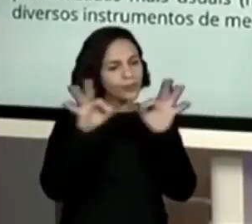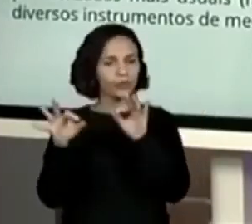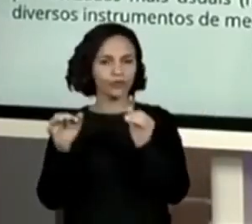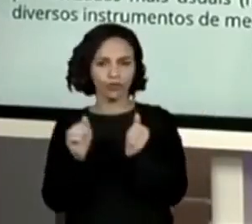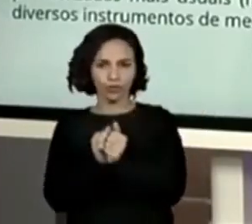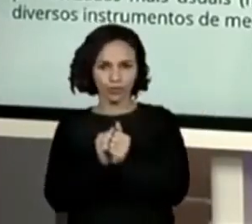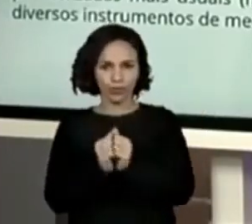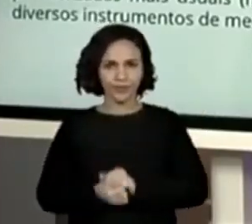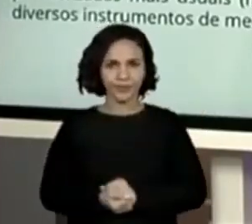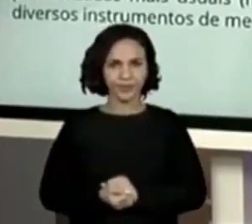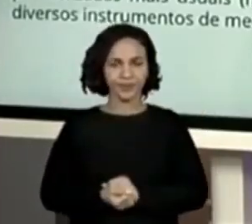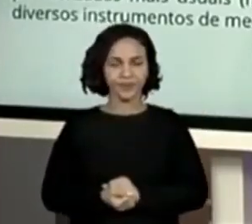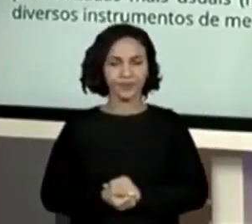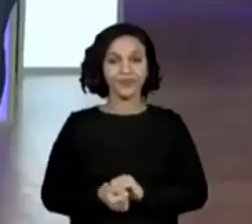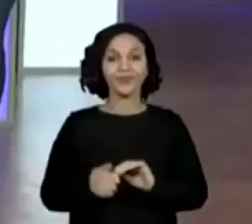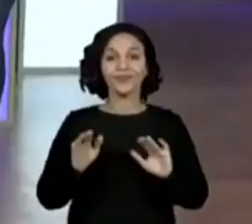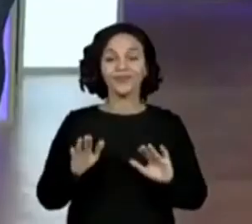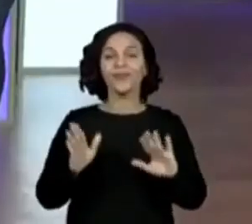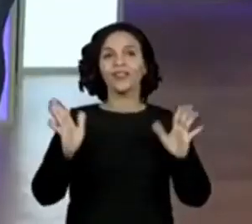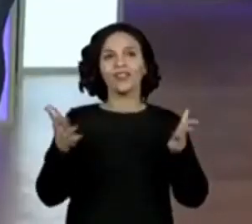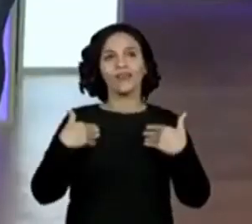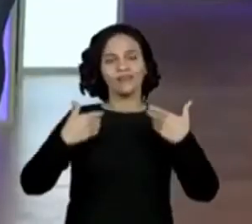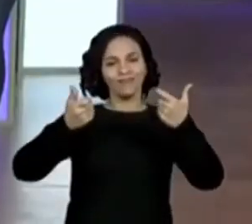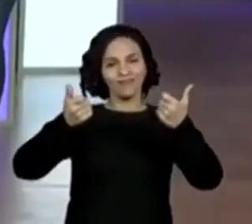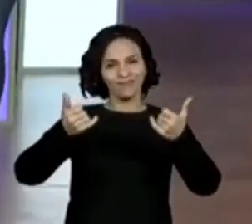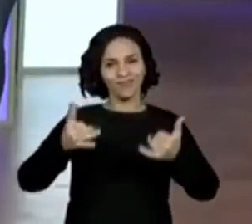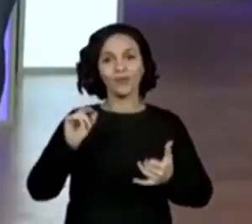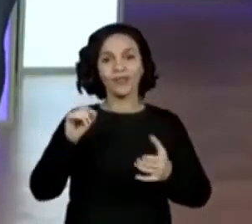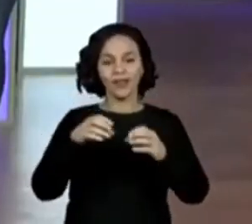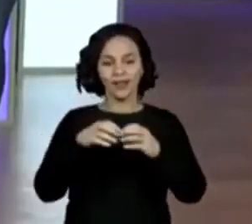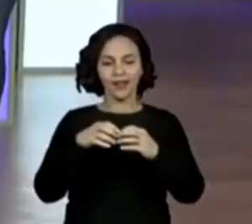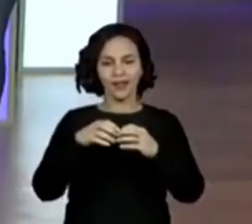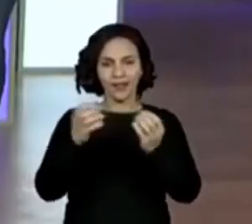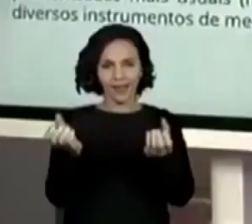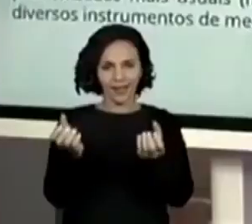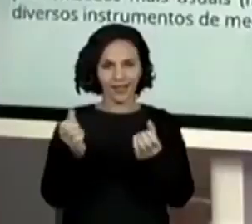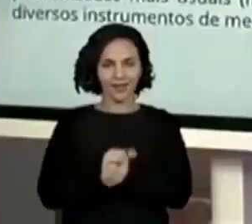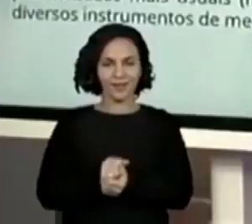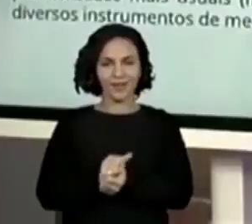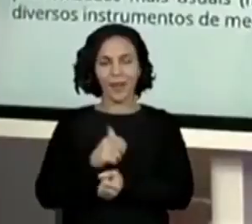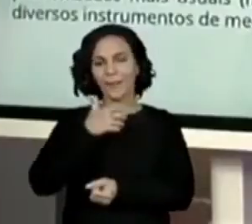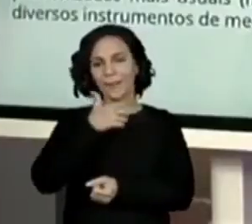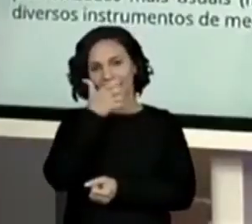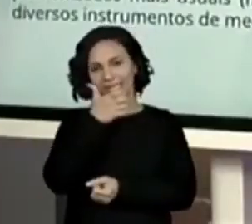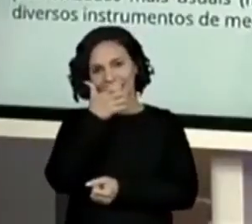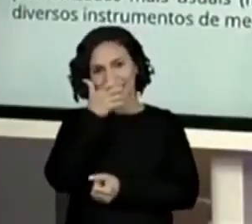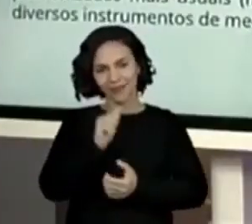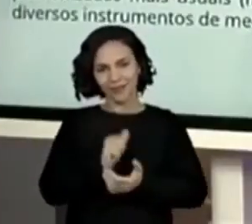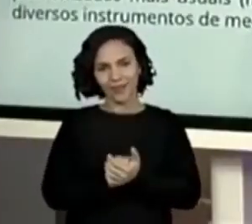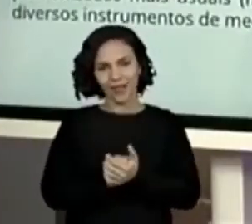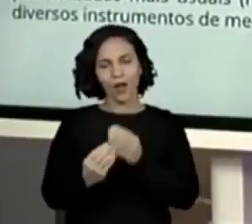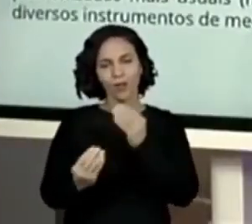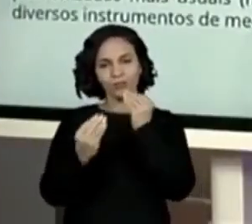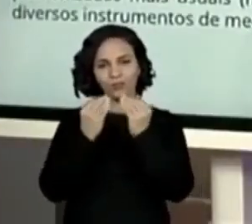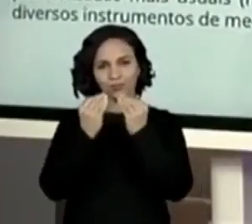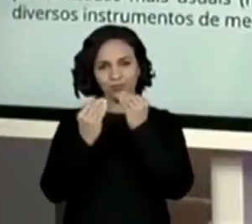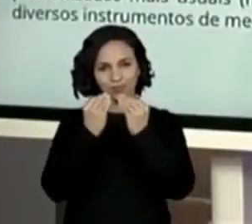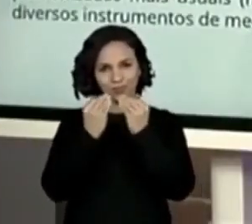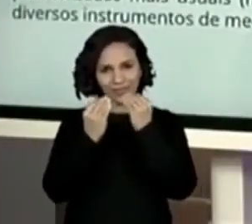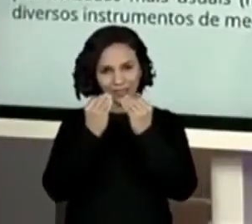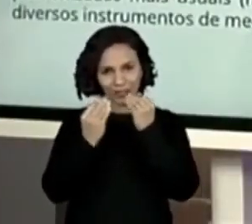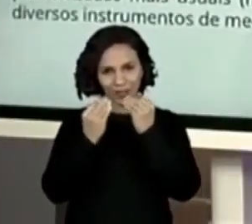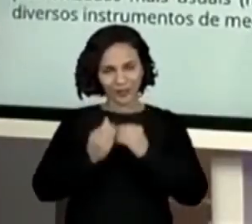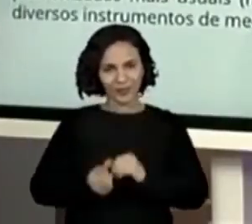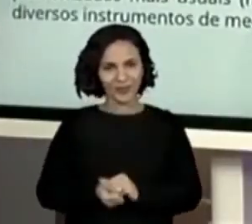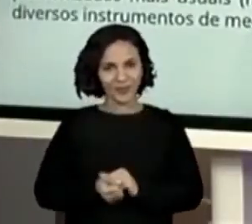tá bom? A gente já conversou hoje de caqui, maçã e lanche, tá?